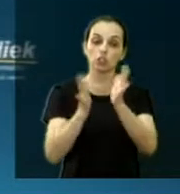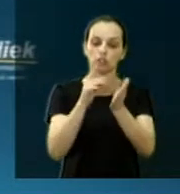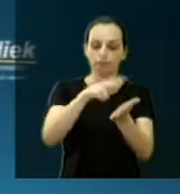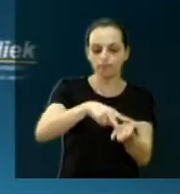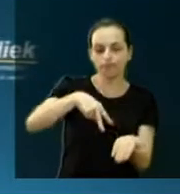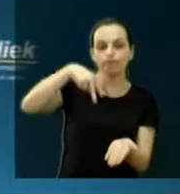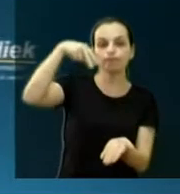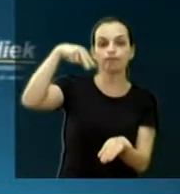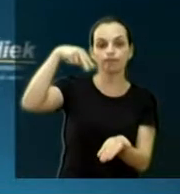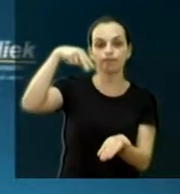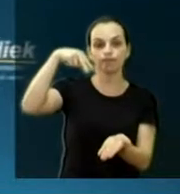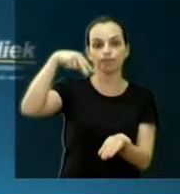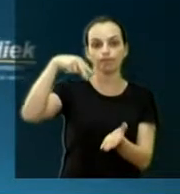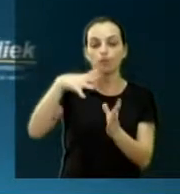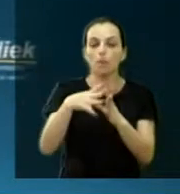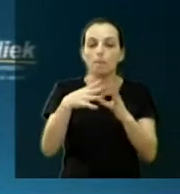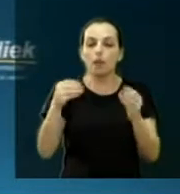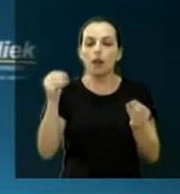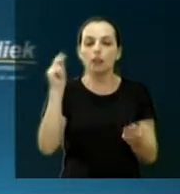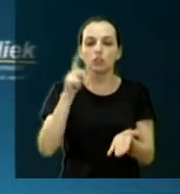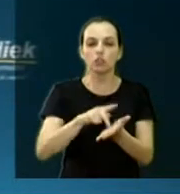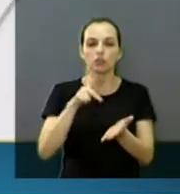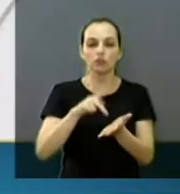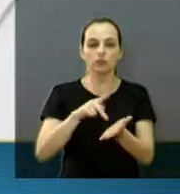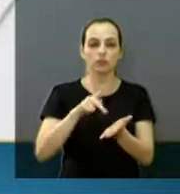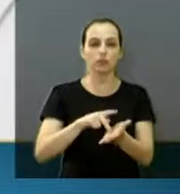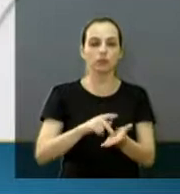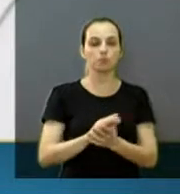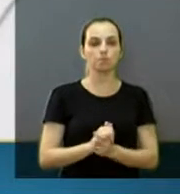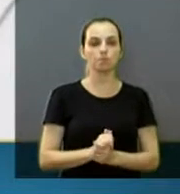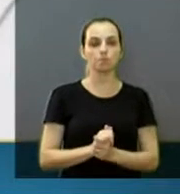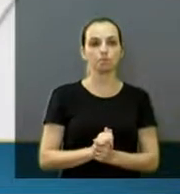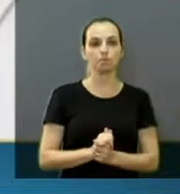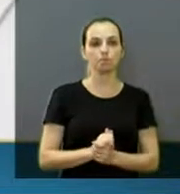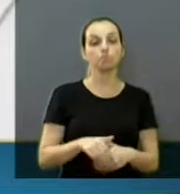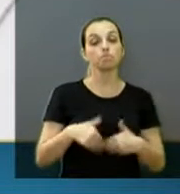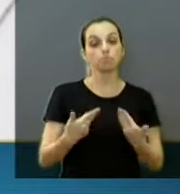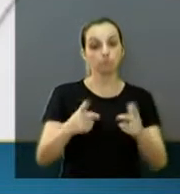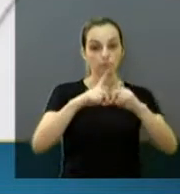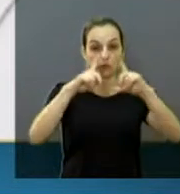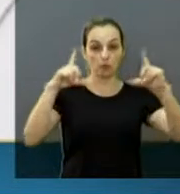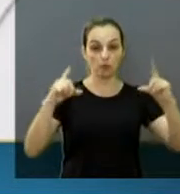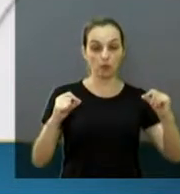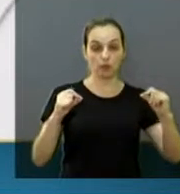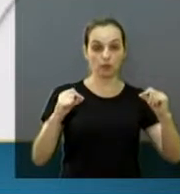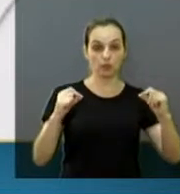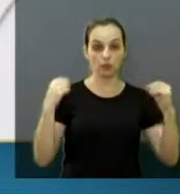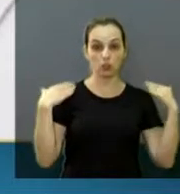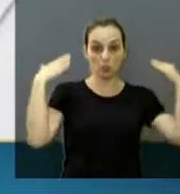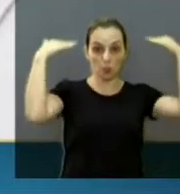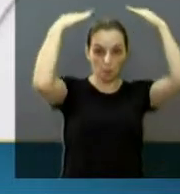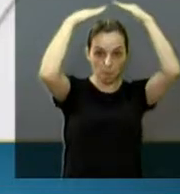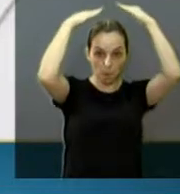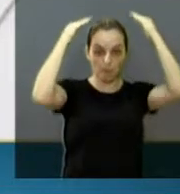o dia do grande milagre. Jesus ressuscitou. Uma frase do Papa Francisco.